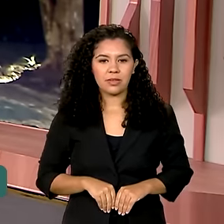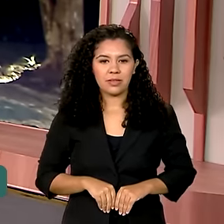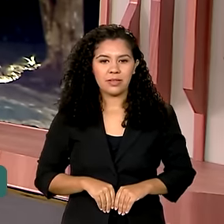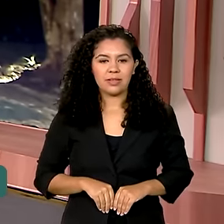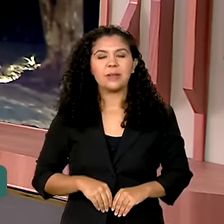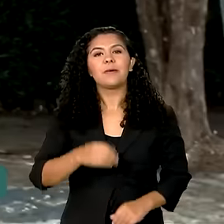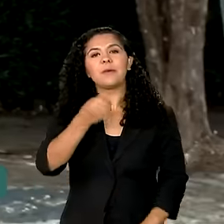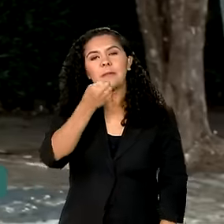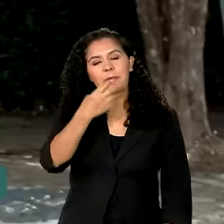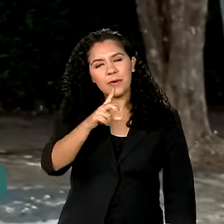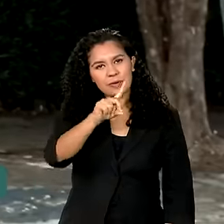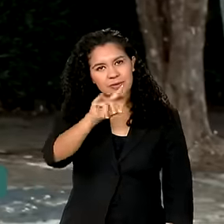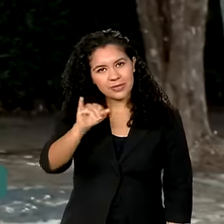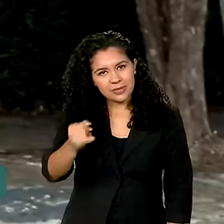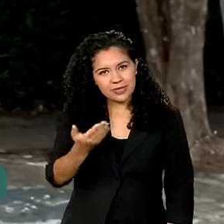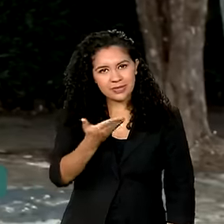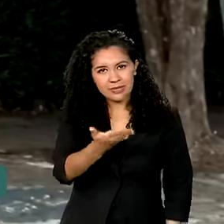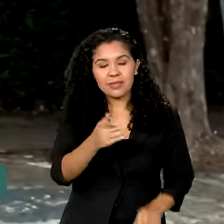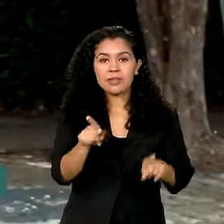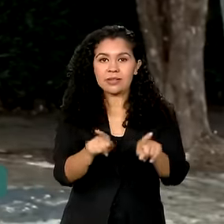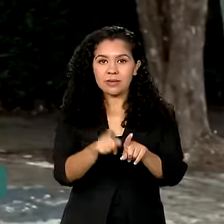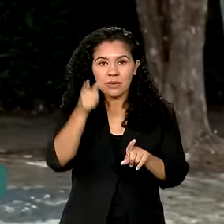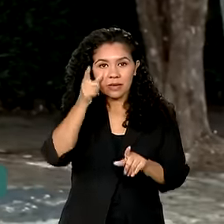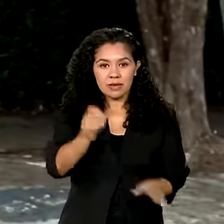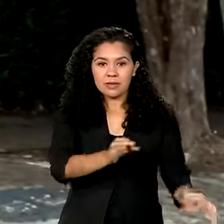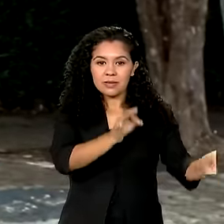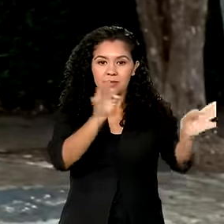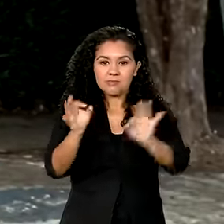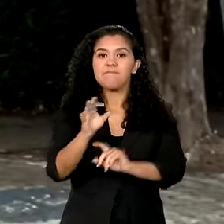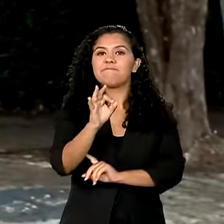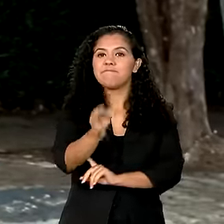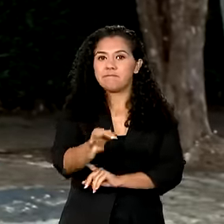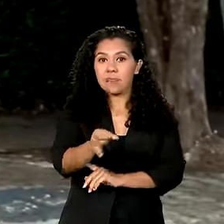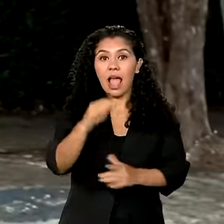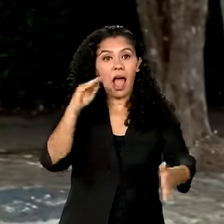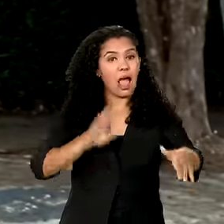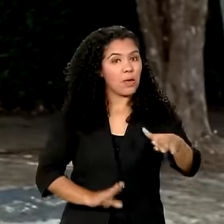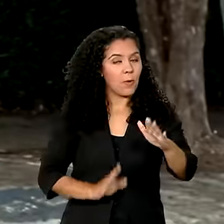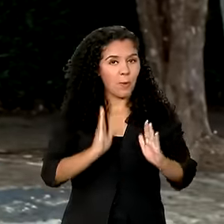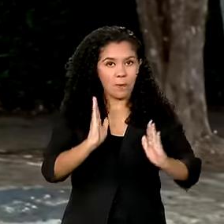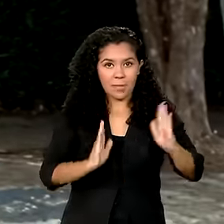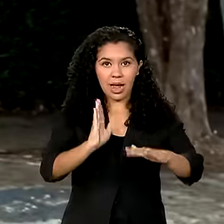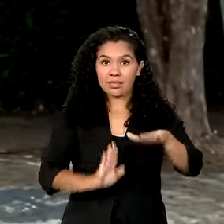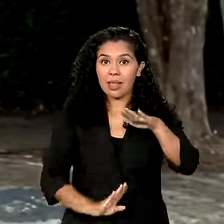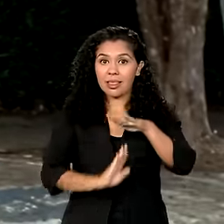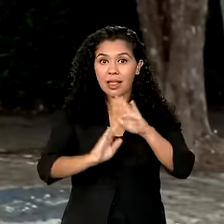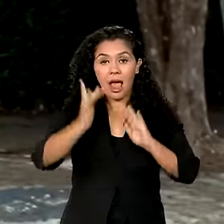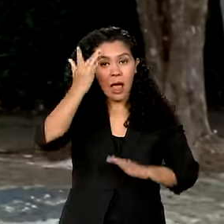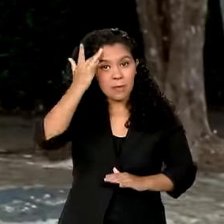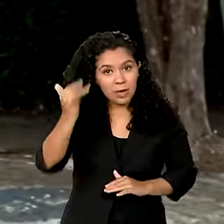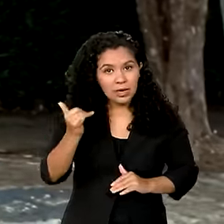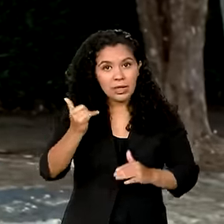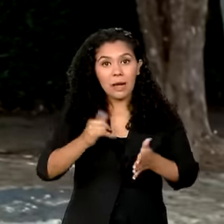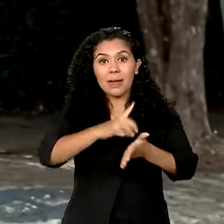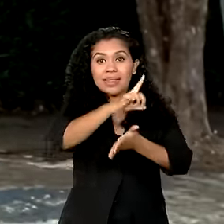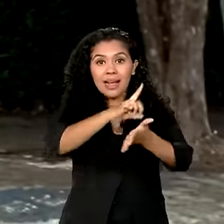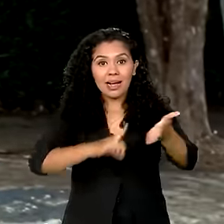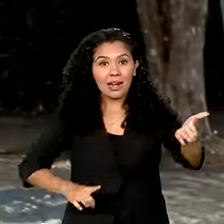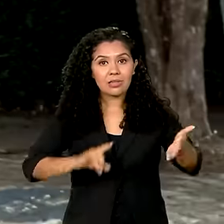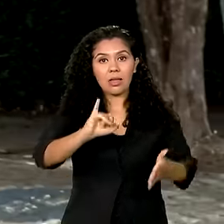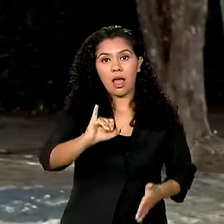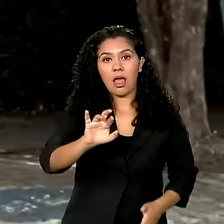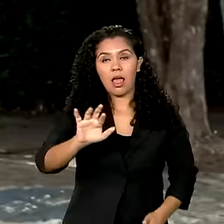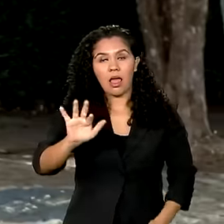Bom dia, Vanessa, bom dia a todo mundo. É isso mesmo que você disse. Até amanhã o prazo para a declaração do imposto de renda, 6 milhões de